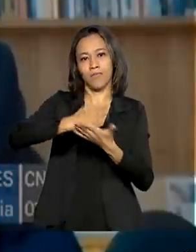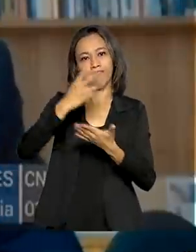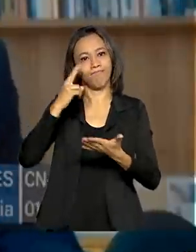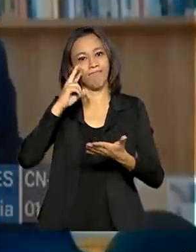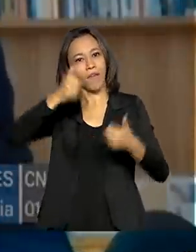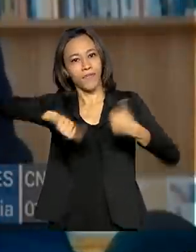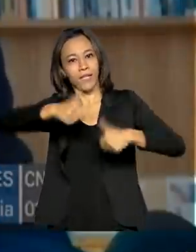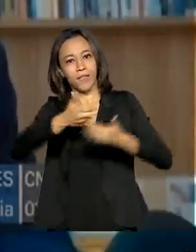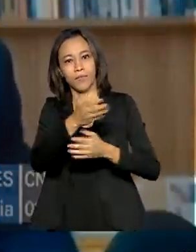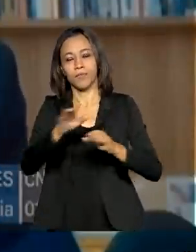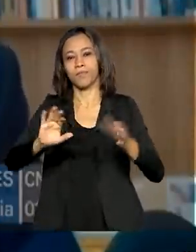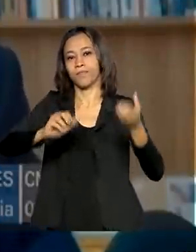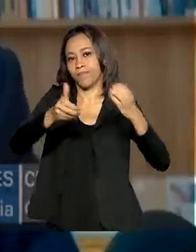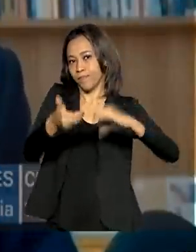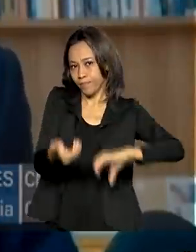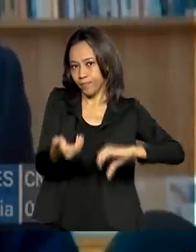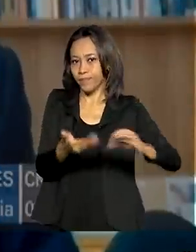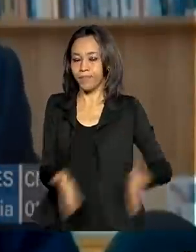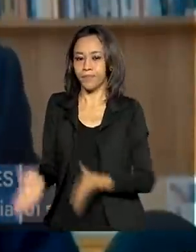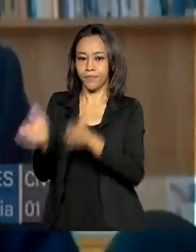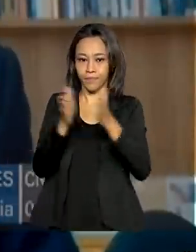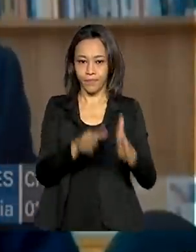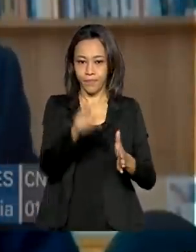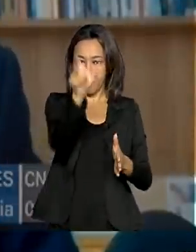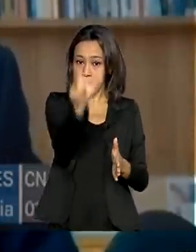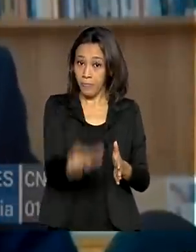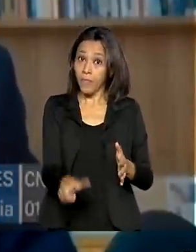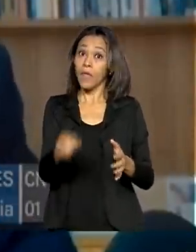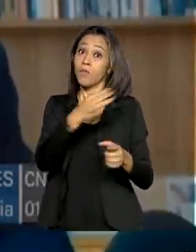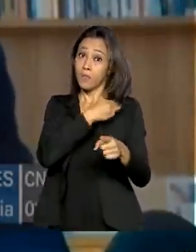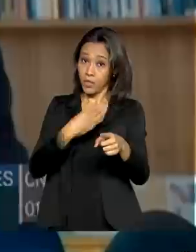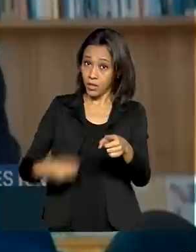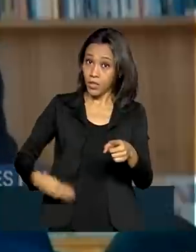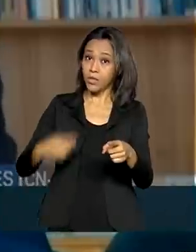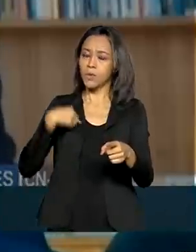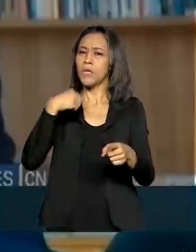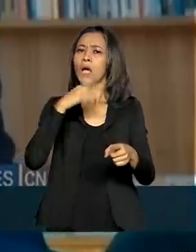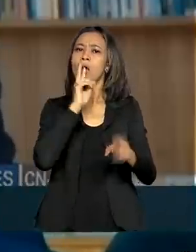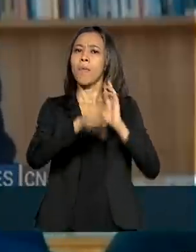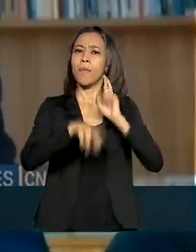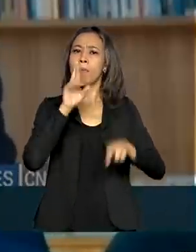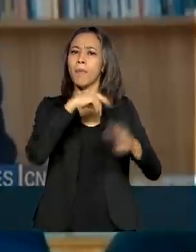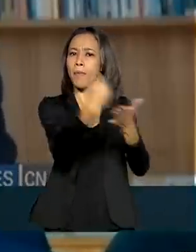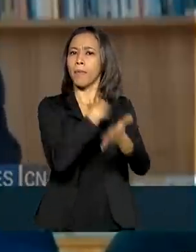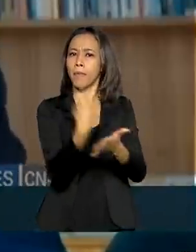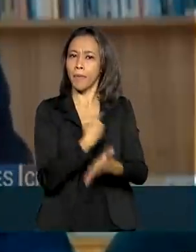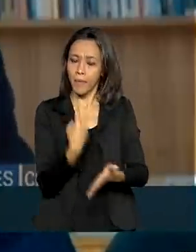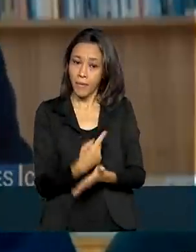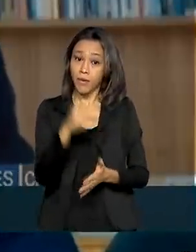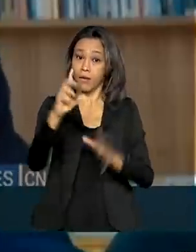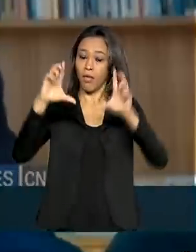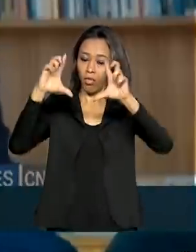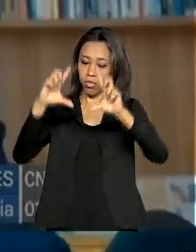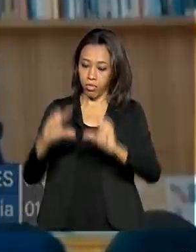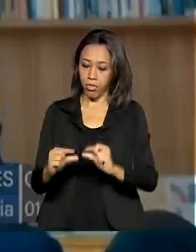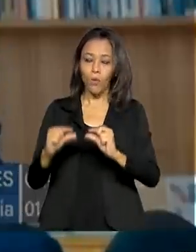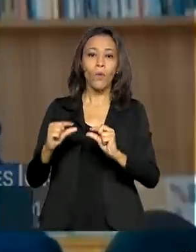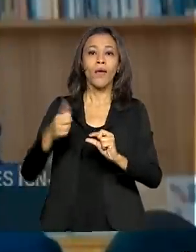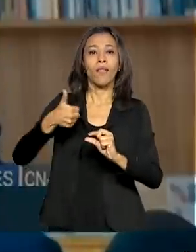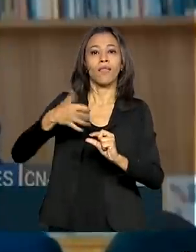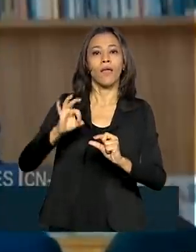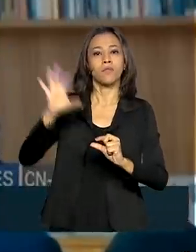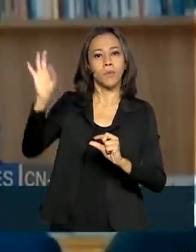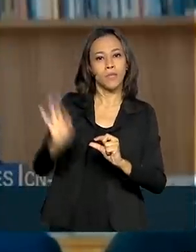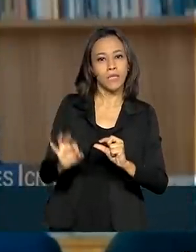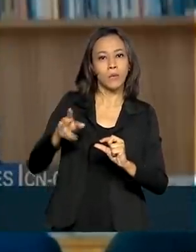O ministro da Economia respondeu aos questionamentos dos parlamentares. Ao comentar a queda de quase 10% do PIB em função